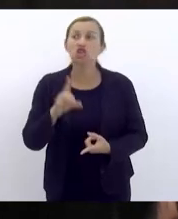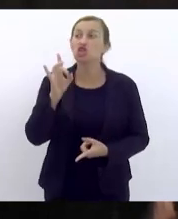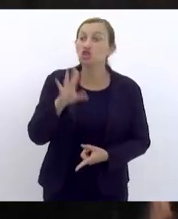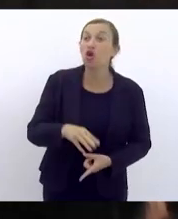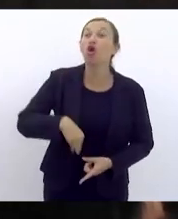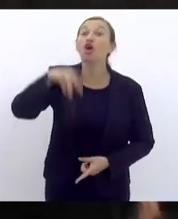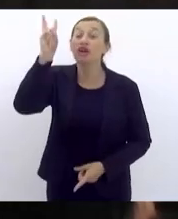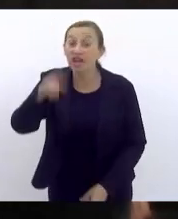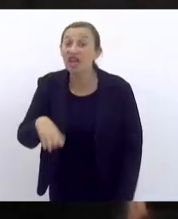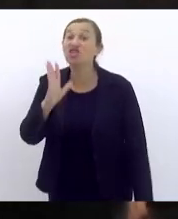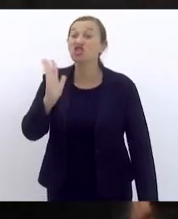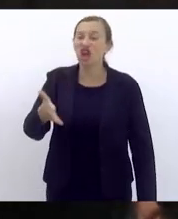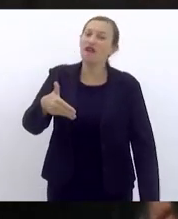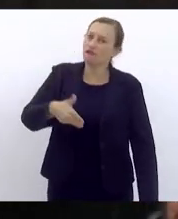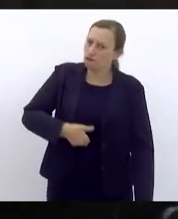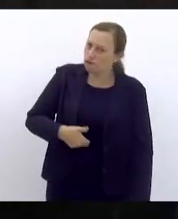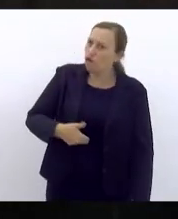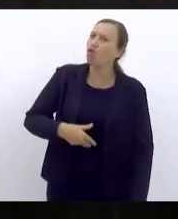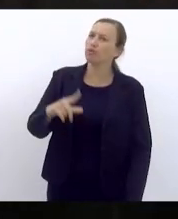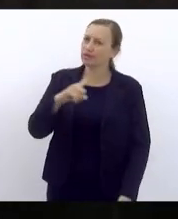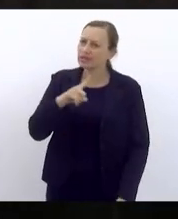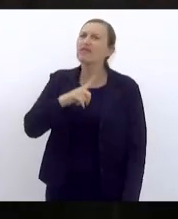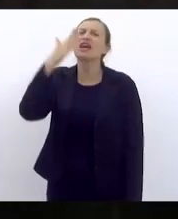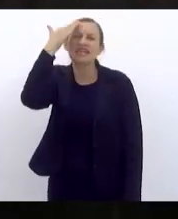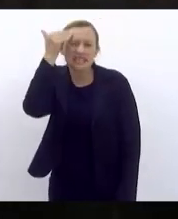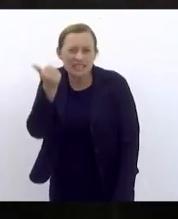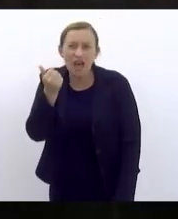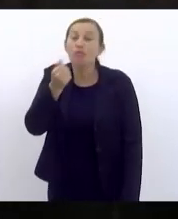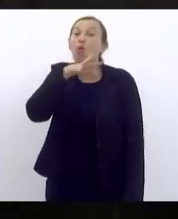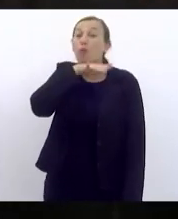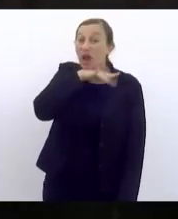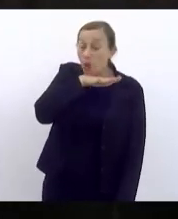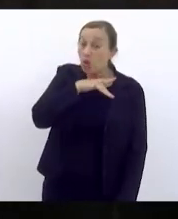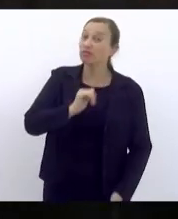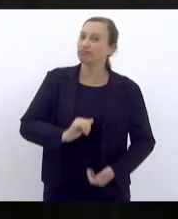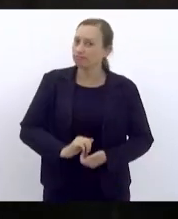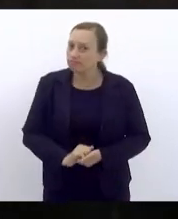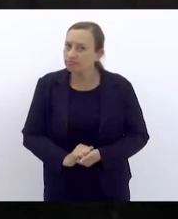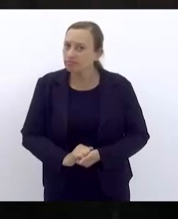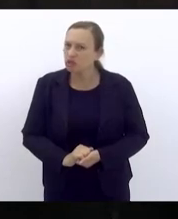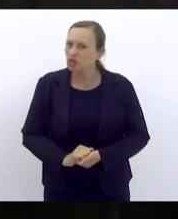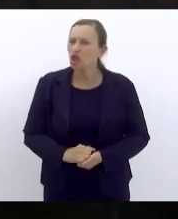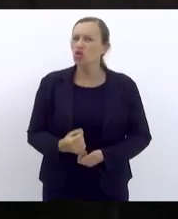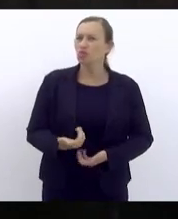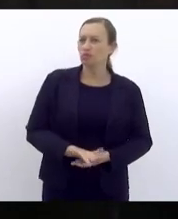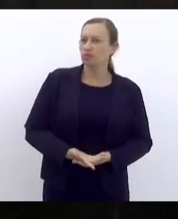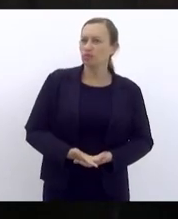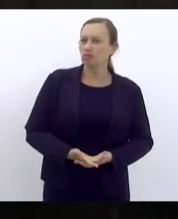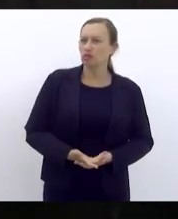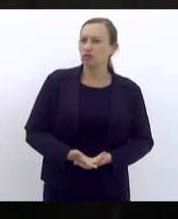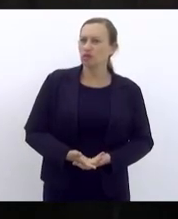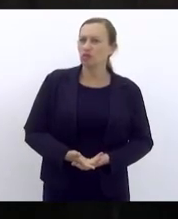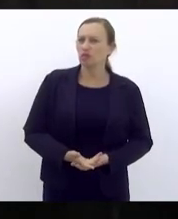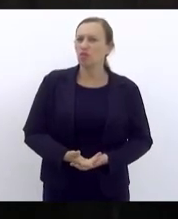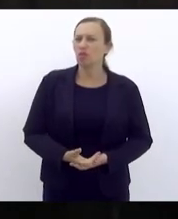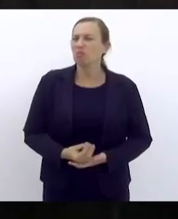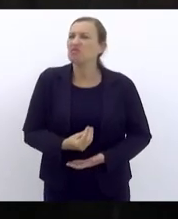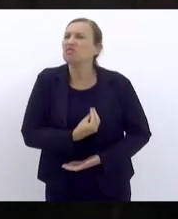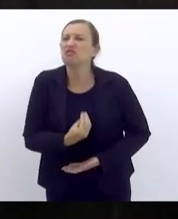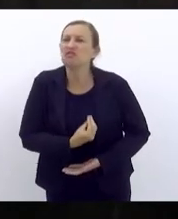passou fome sabe o quão ruim é uma situação como esta